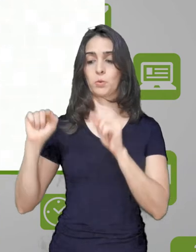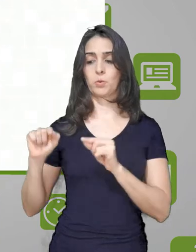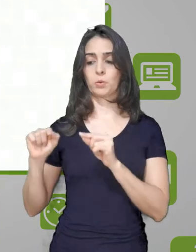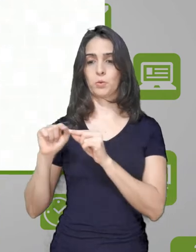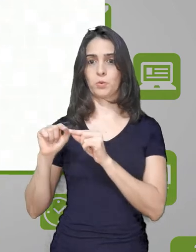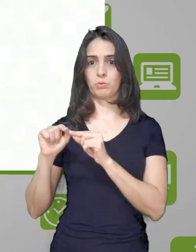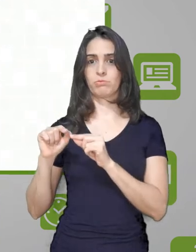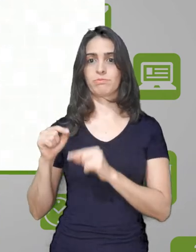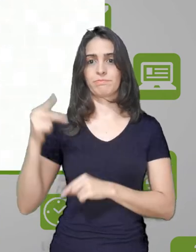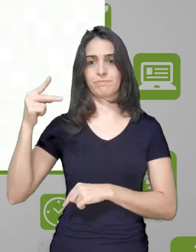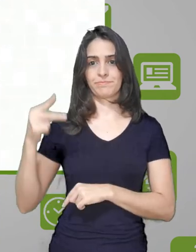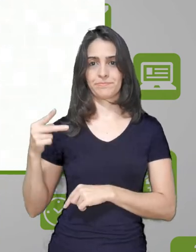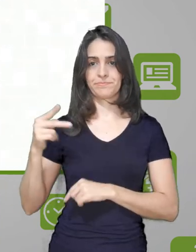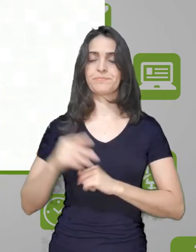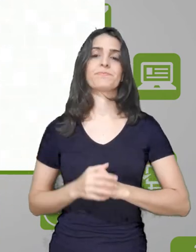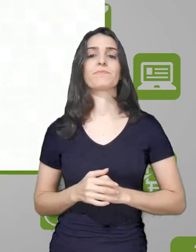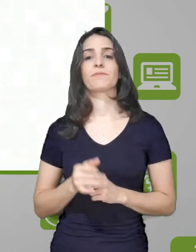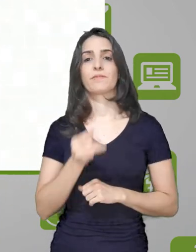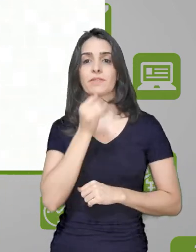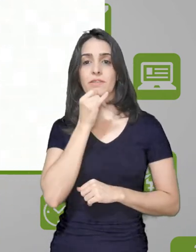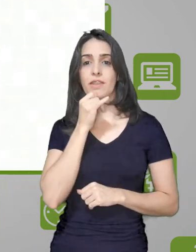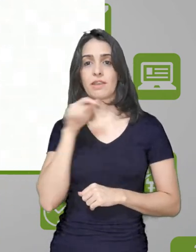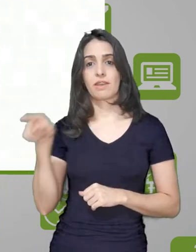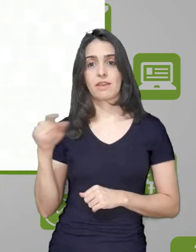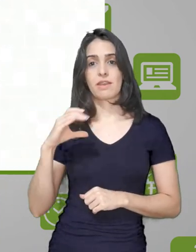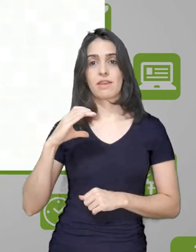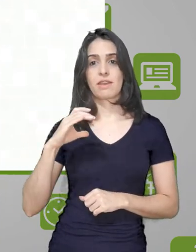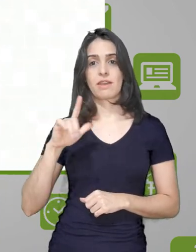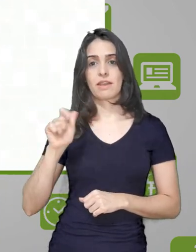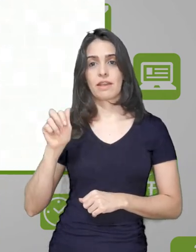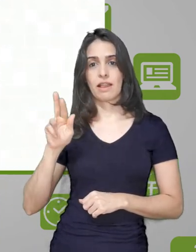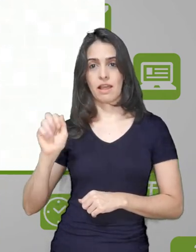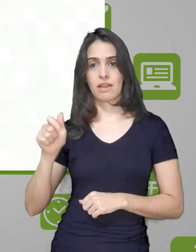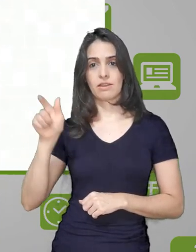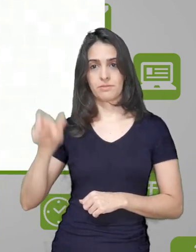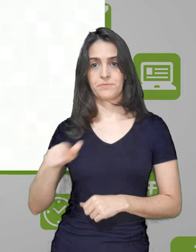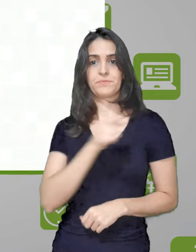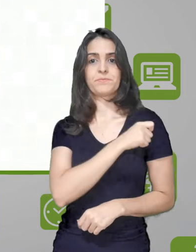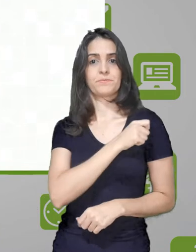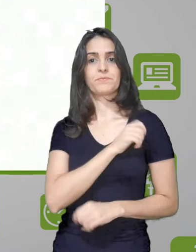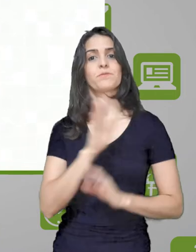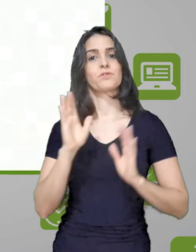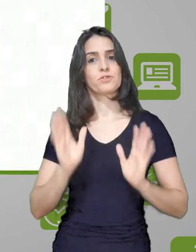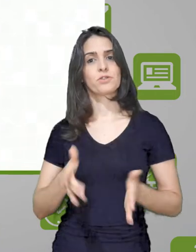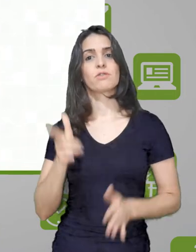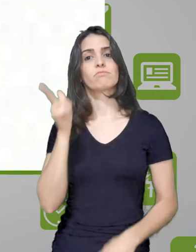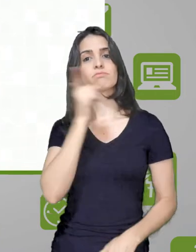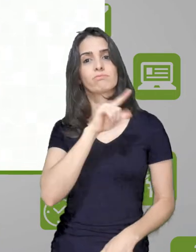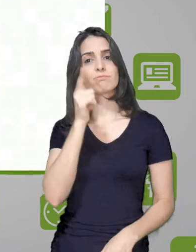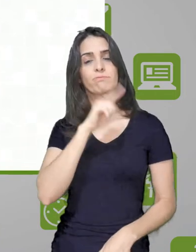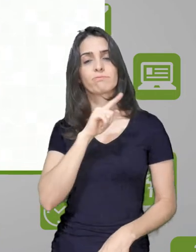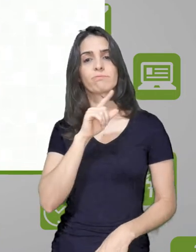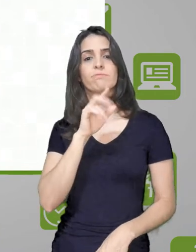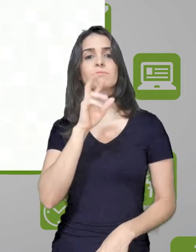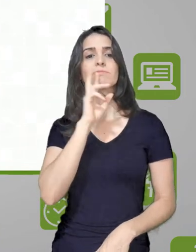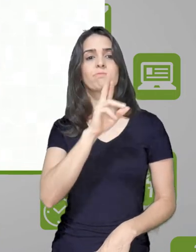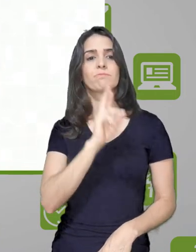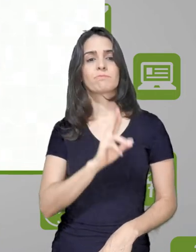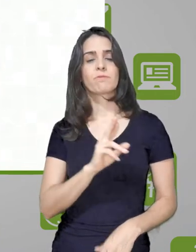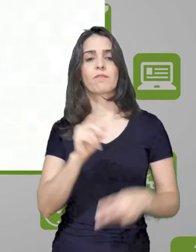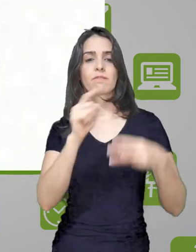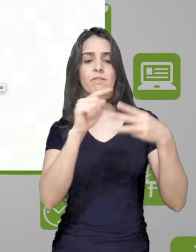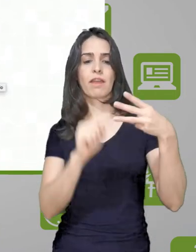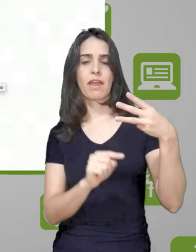e a borda sólida. Nesse caso aqui, a Clara já atendeu